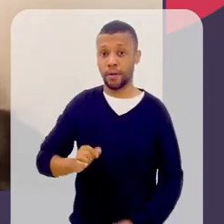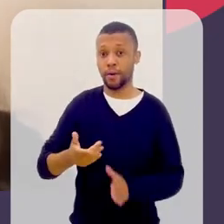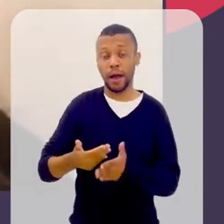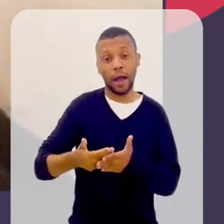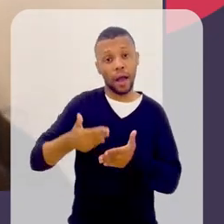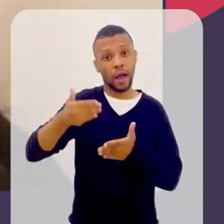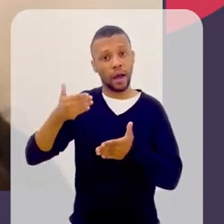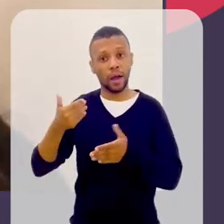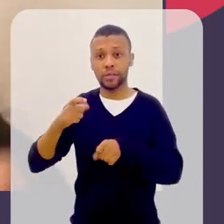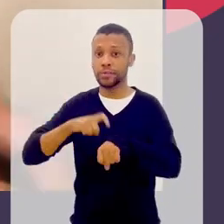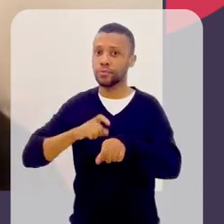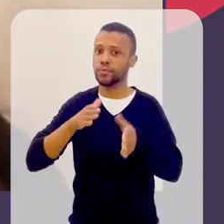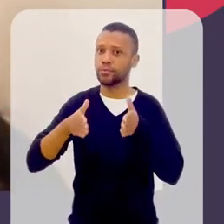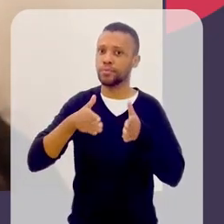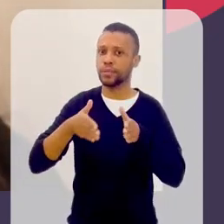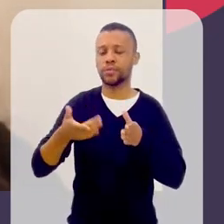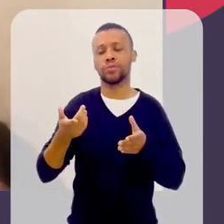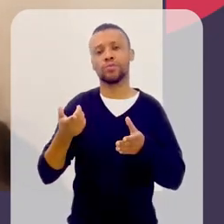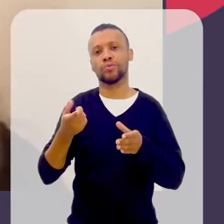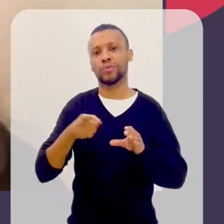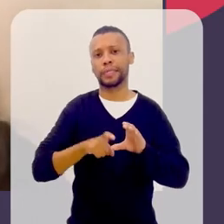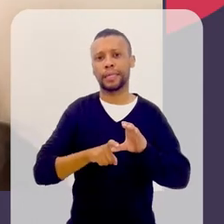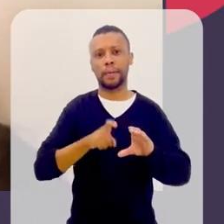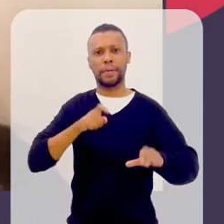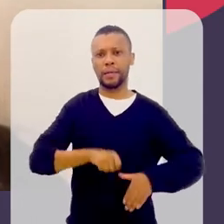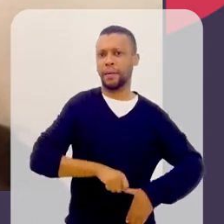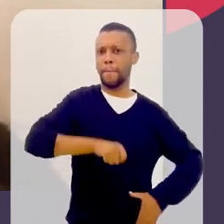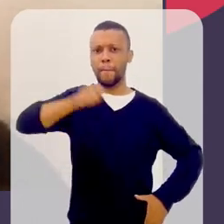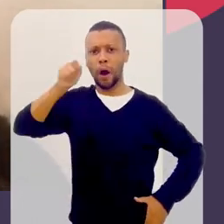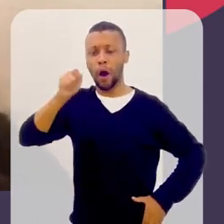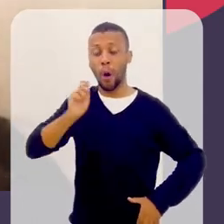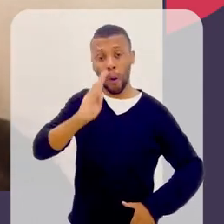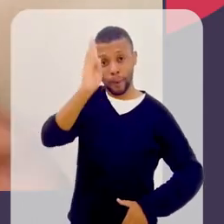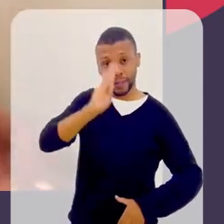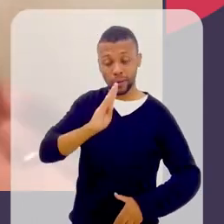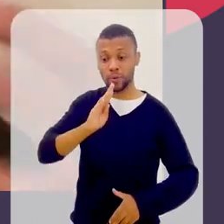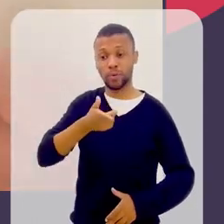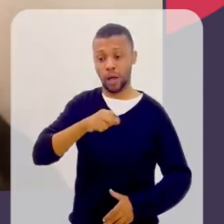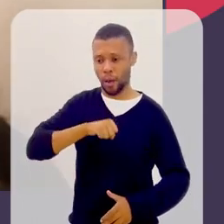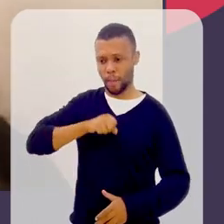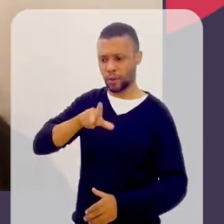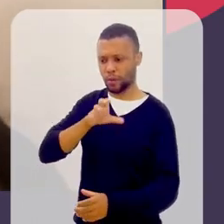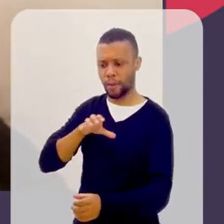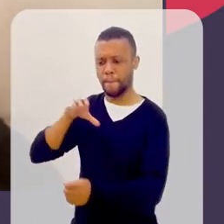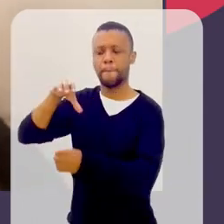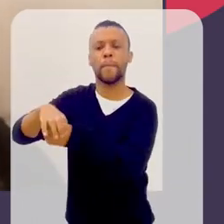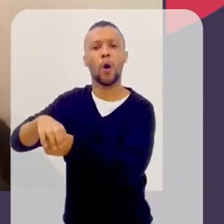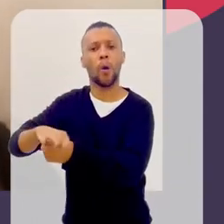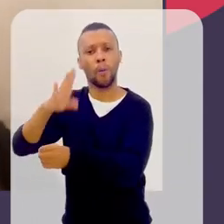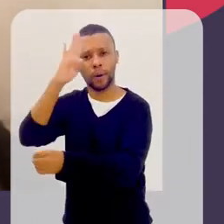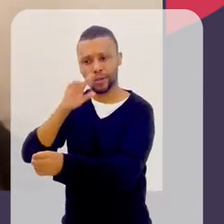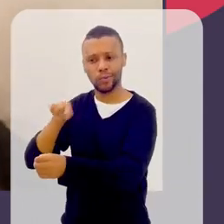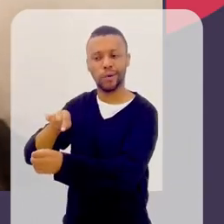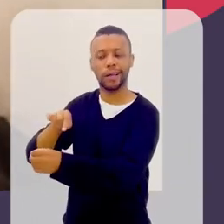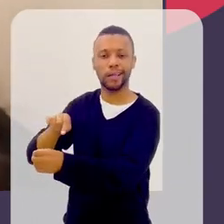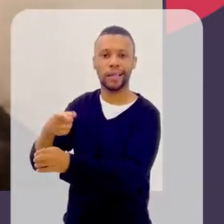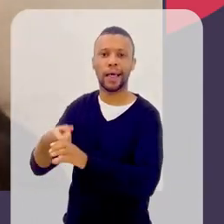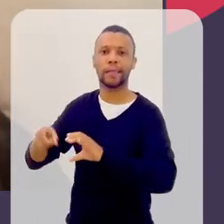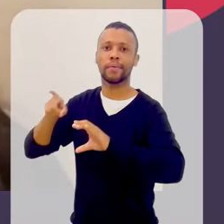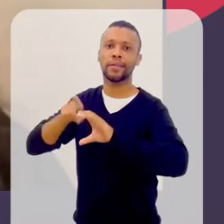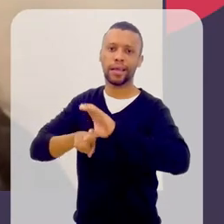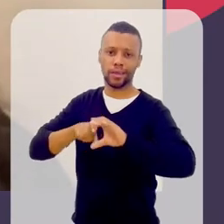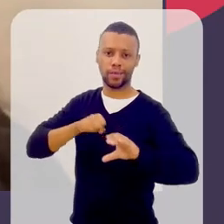independência do Brasil, né? Ela nasce, o Brasil ainda era colônia de Portugal. Então, é um momento muito crucial na formação